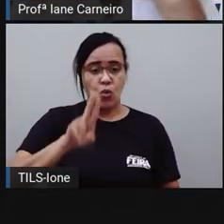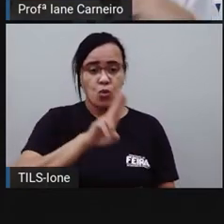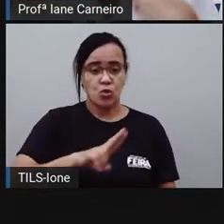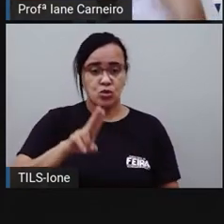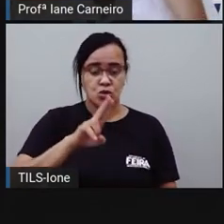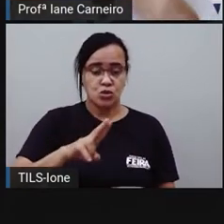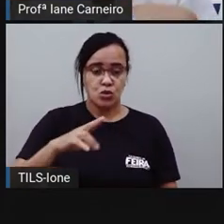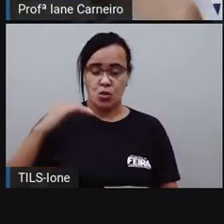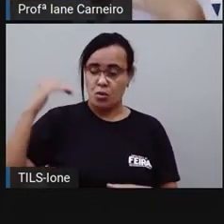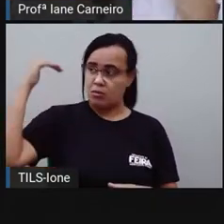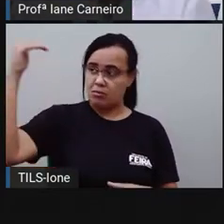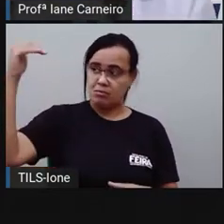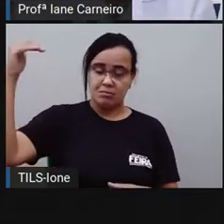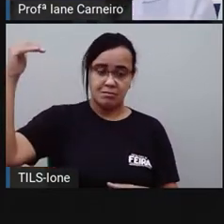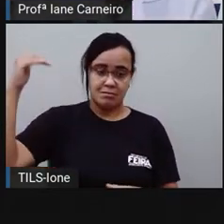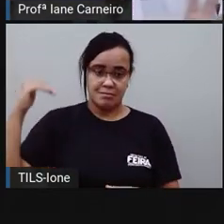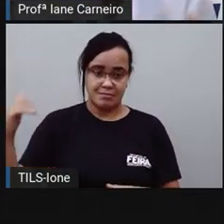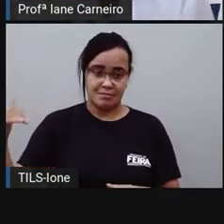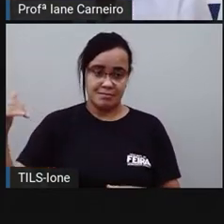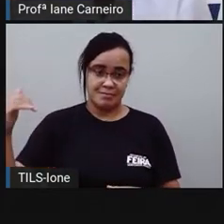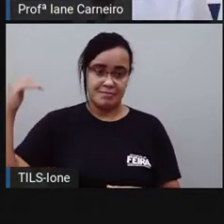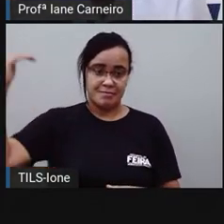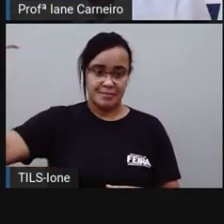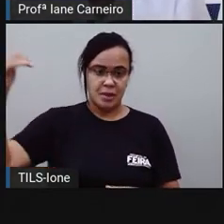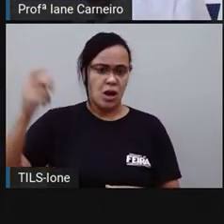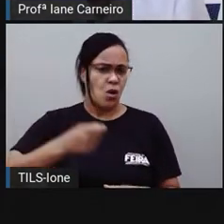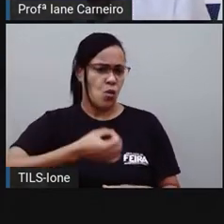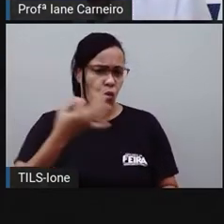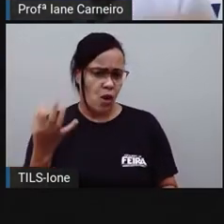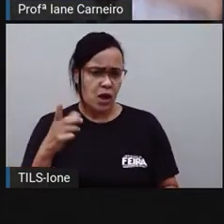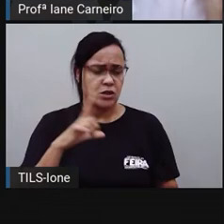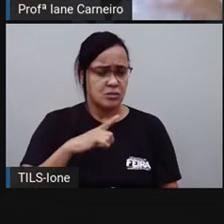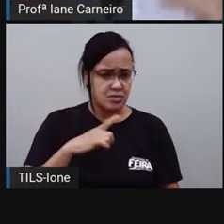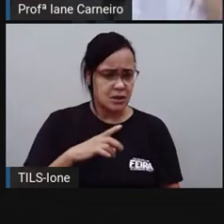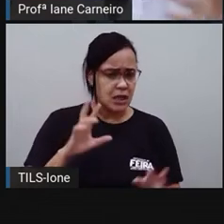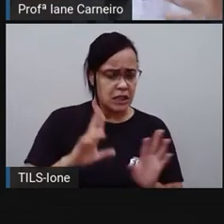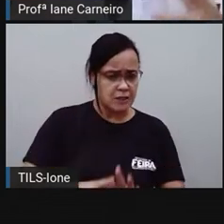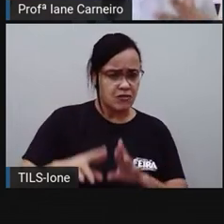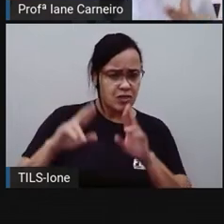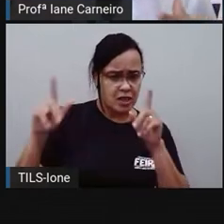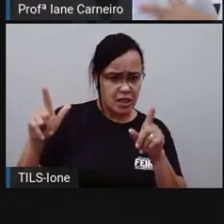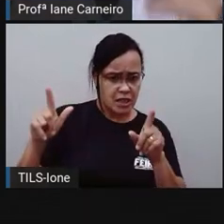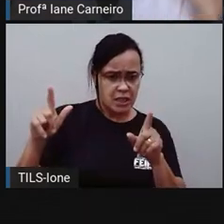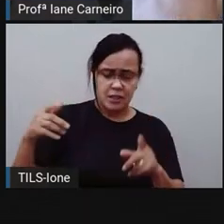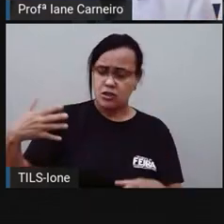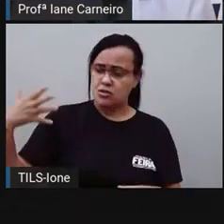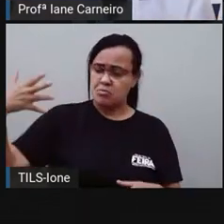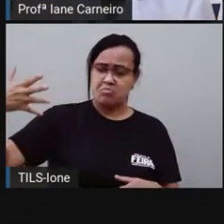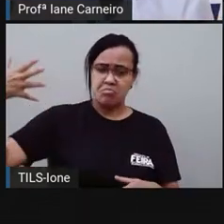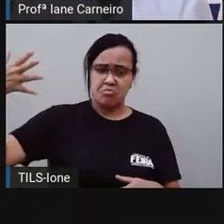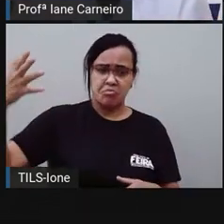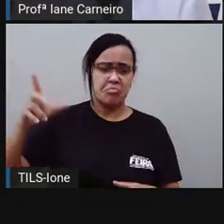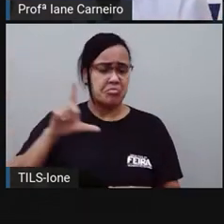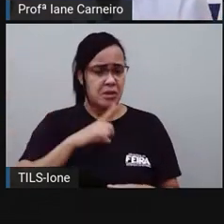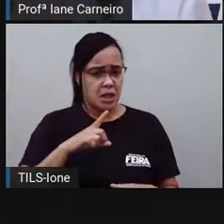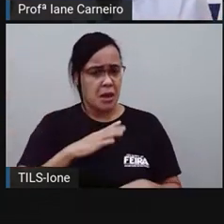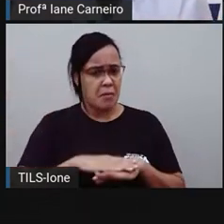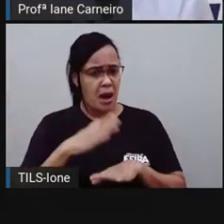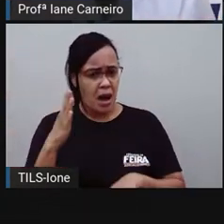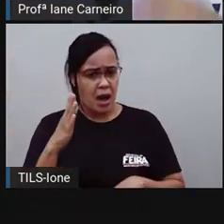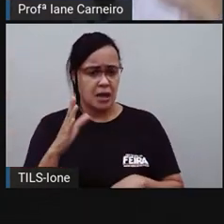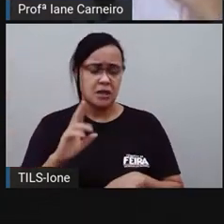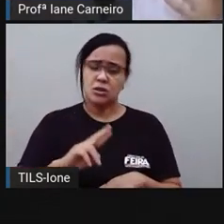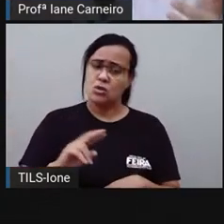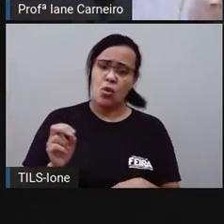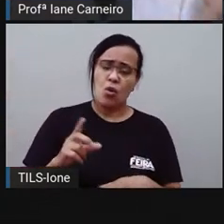Será que foram a mesma quantidade de palmos? Foi diferente? Quantos palmos a mais? Quantos palmos a menos, tá bom?